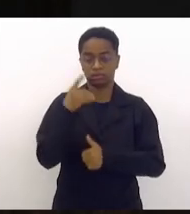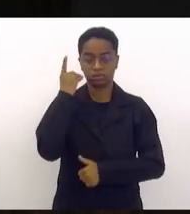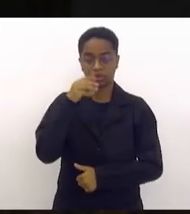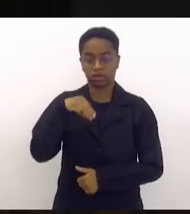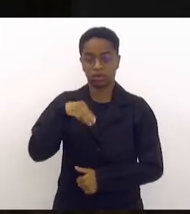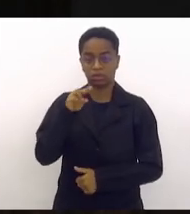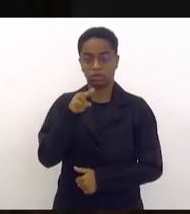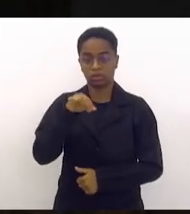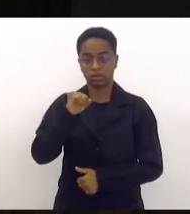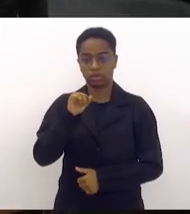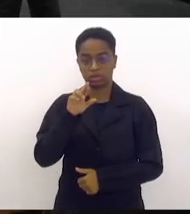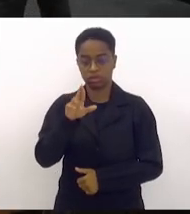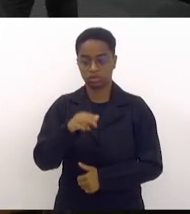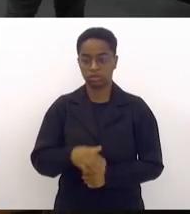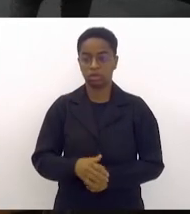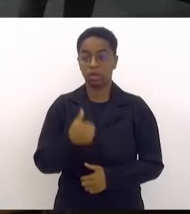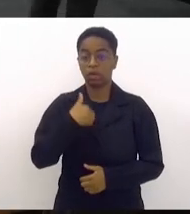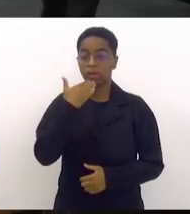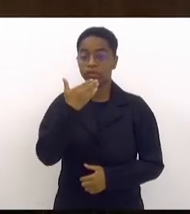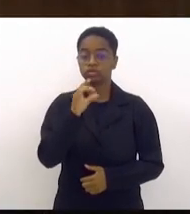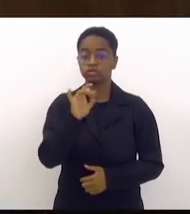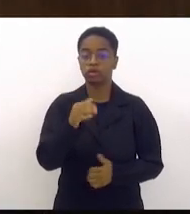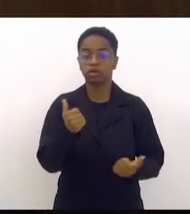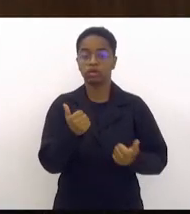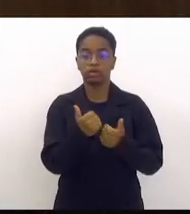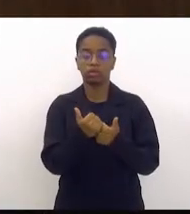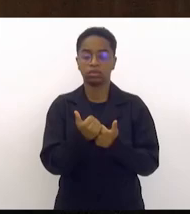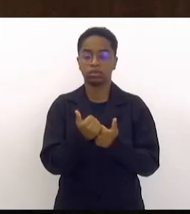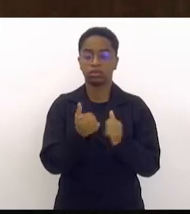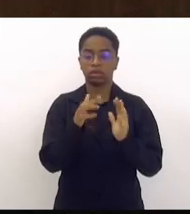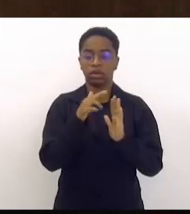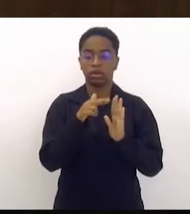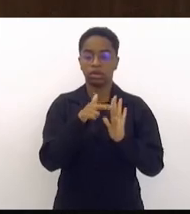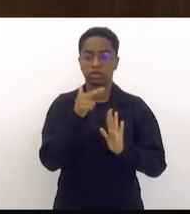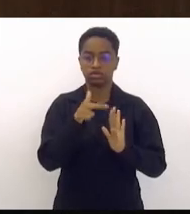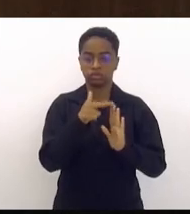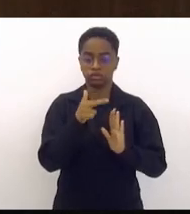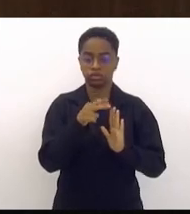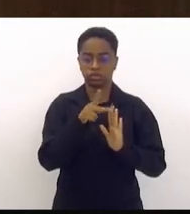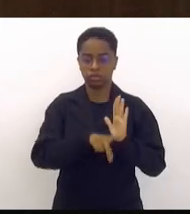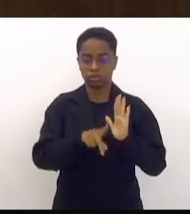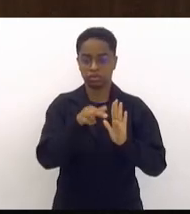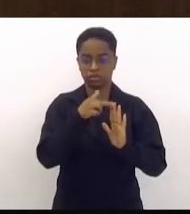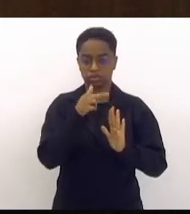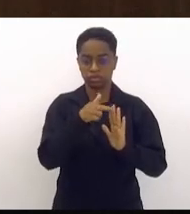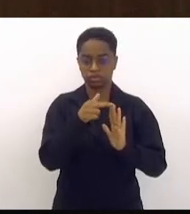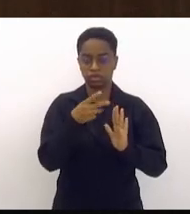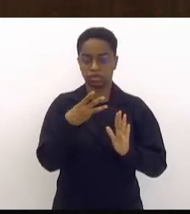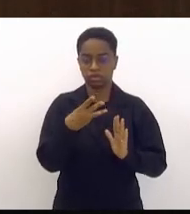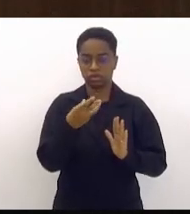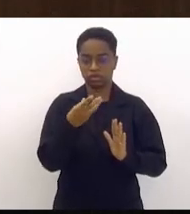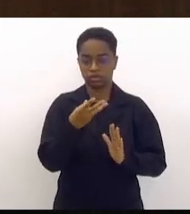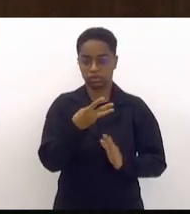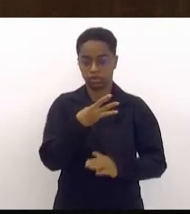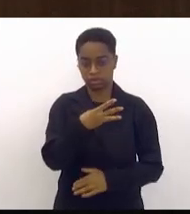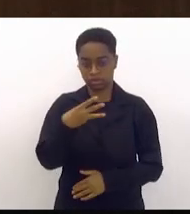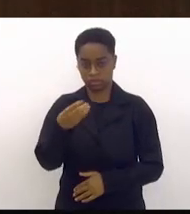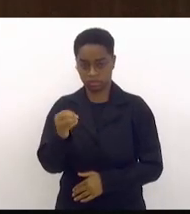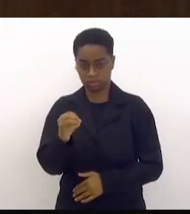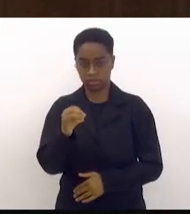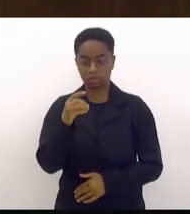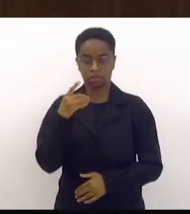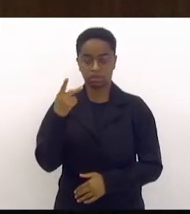Neves. Rapidamente, presidente, só pedir coautoria na resolução, no projeto de resolução 330, do deputado